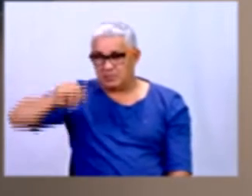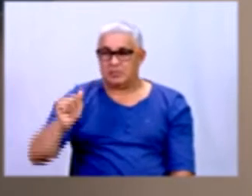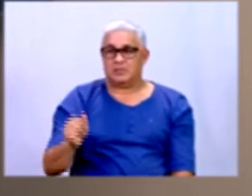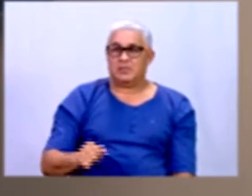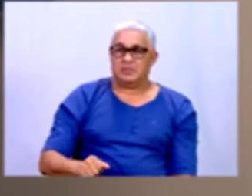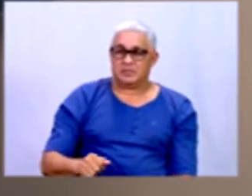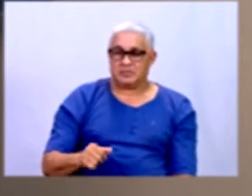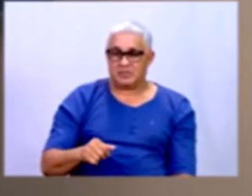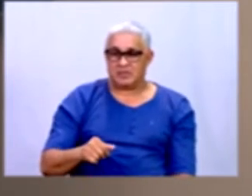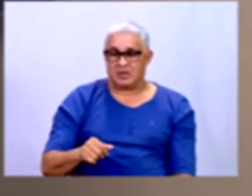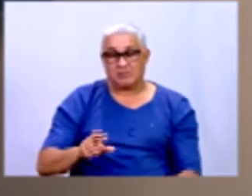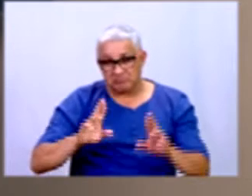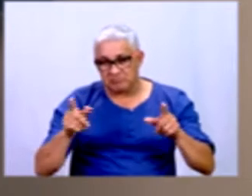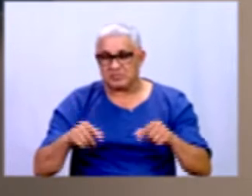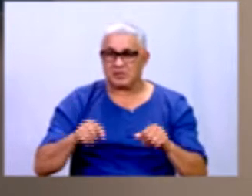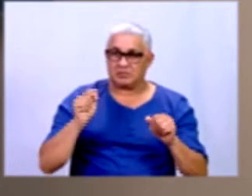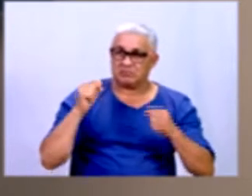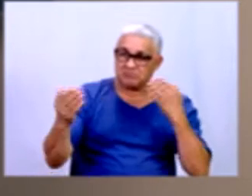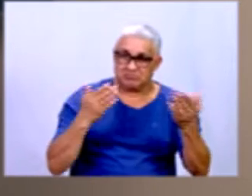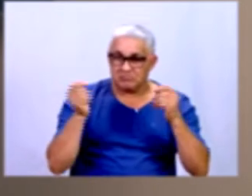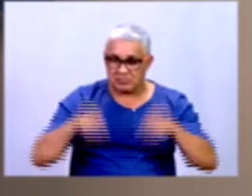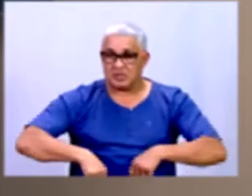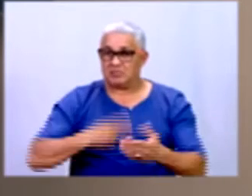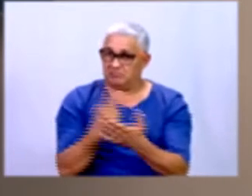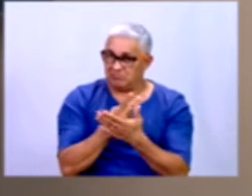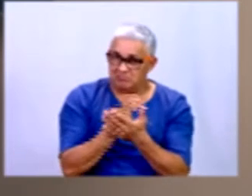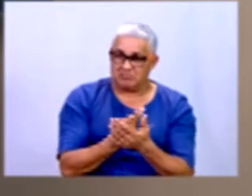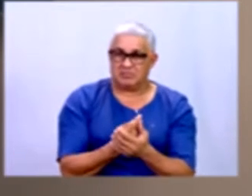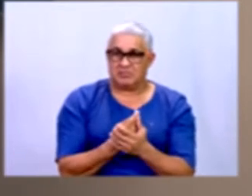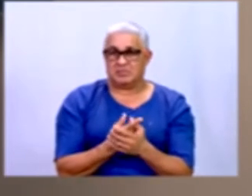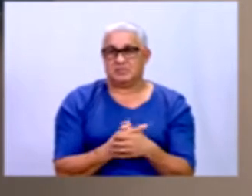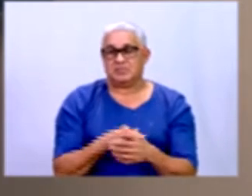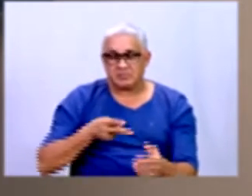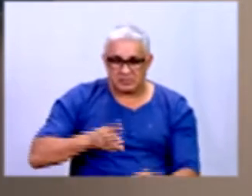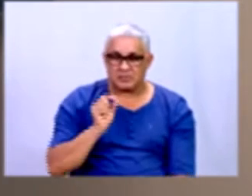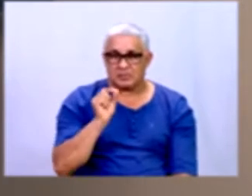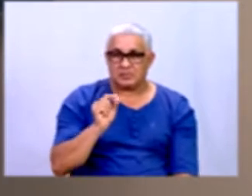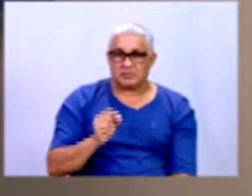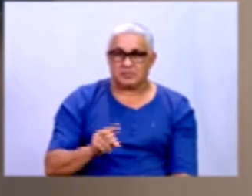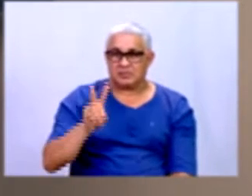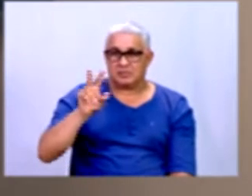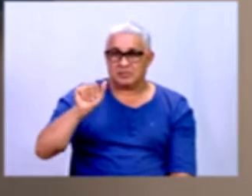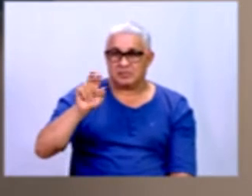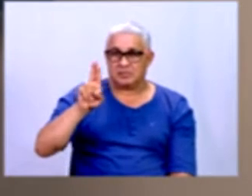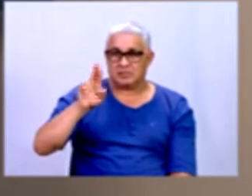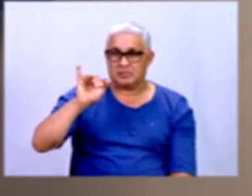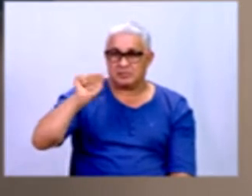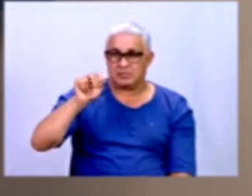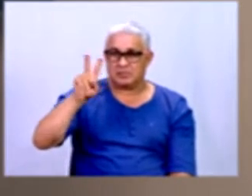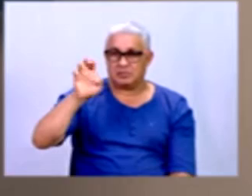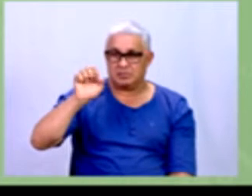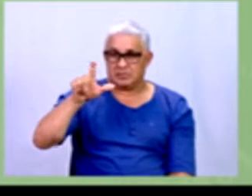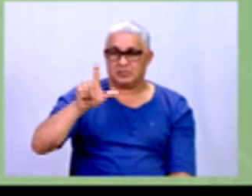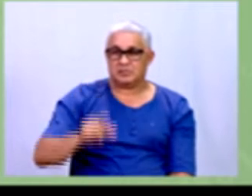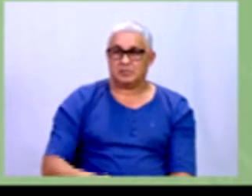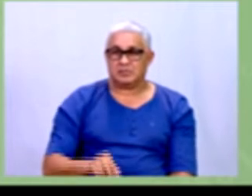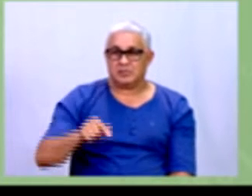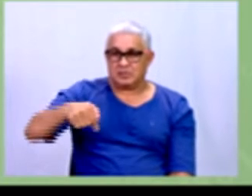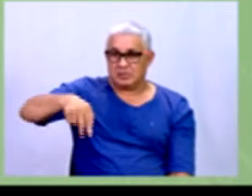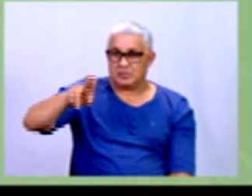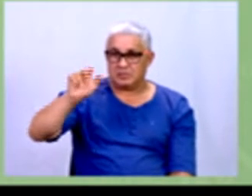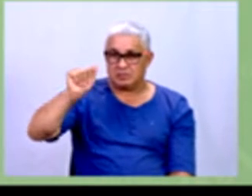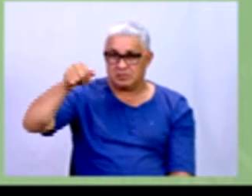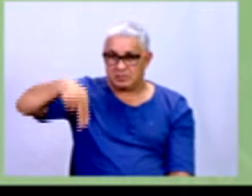análise que a gente vai verificar que está tendo erro, né? Mas daí é sempre isso aí vai ser uma variável quantitativa contínua, tá?